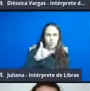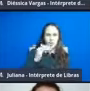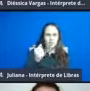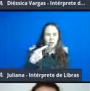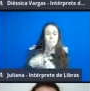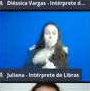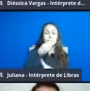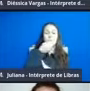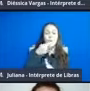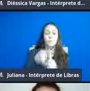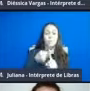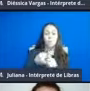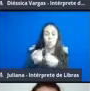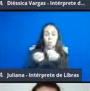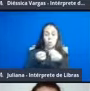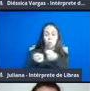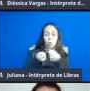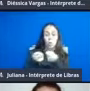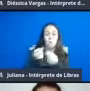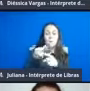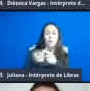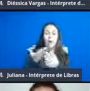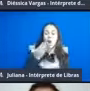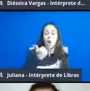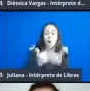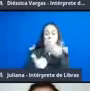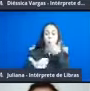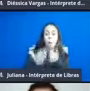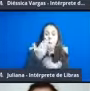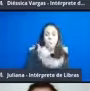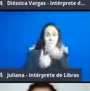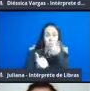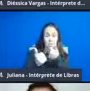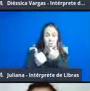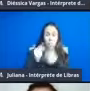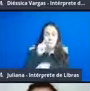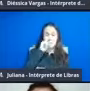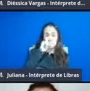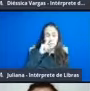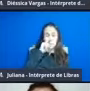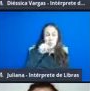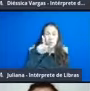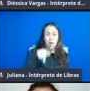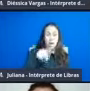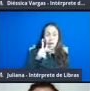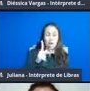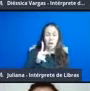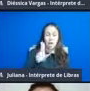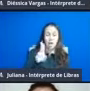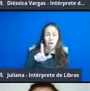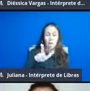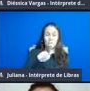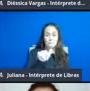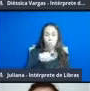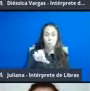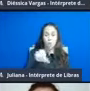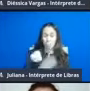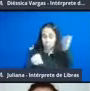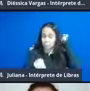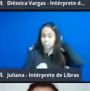joaninha tá ali, pra se alimentar do pulgão que é uma praga agrícola. Então, são